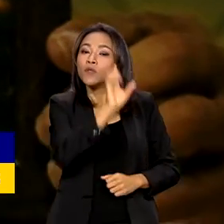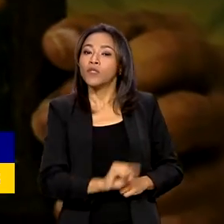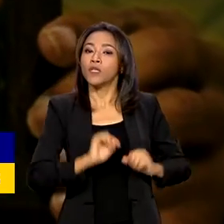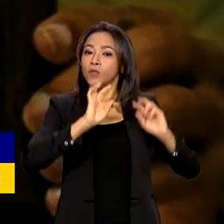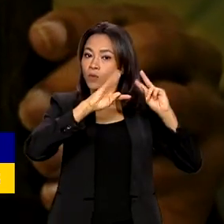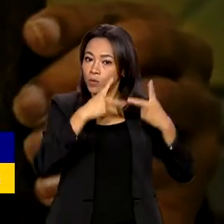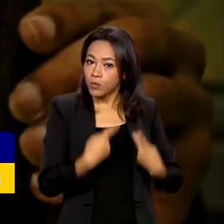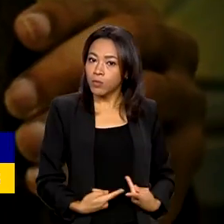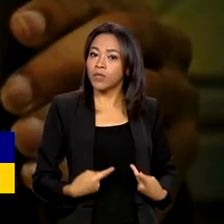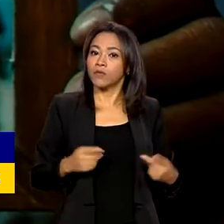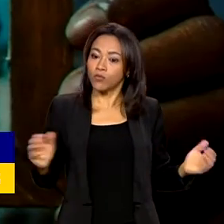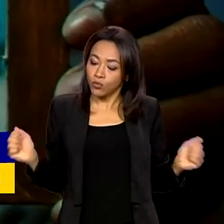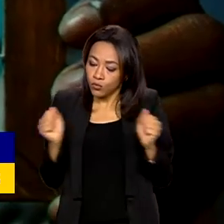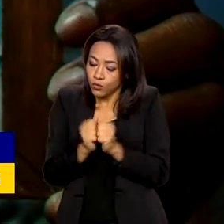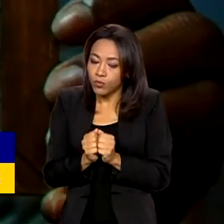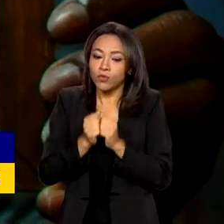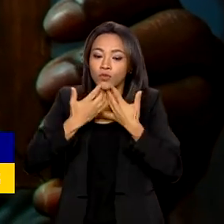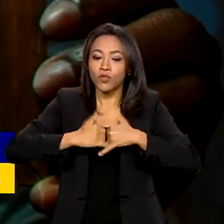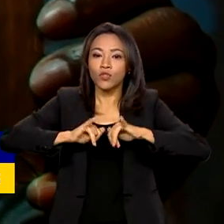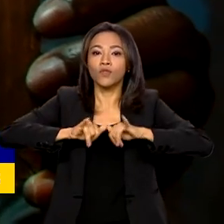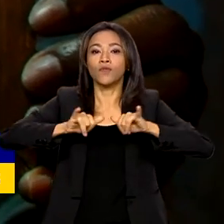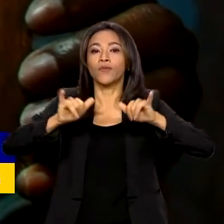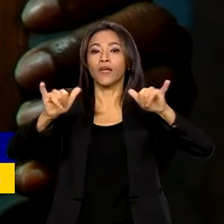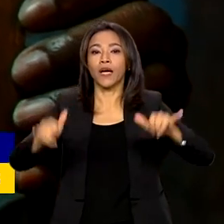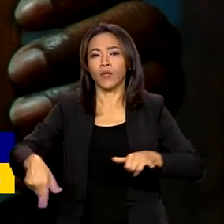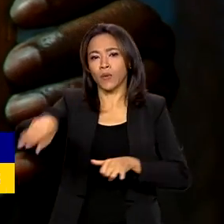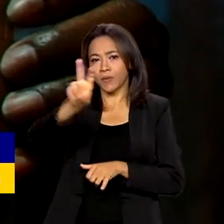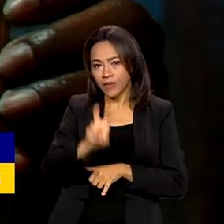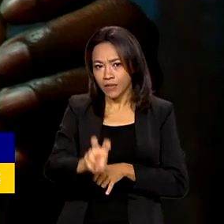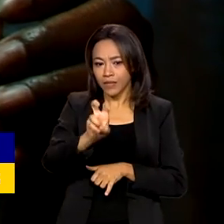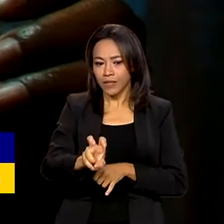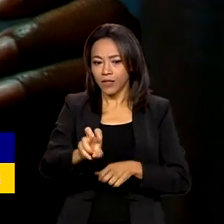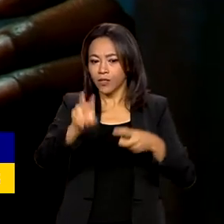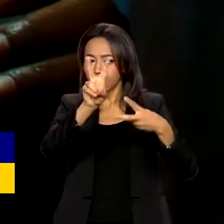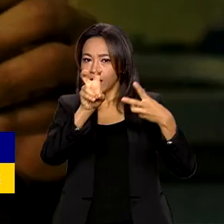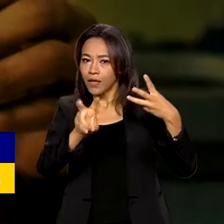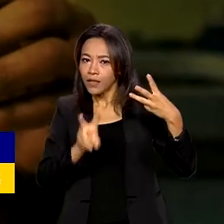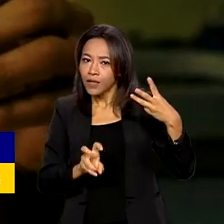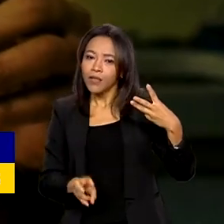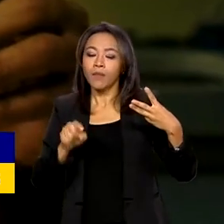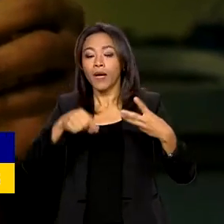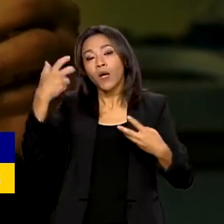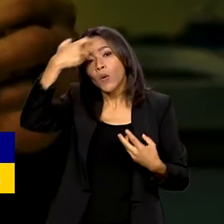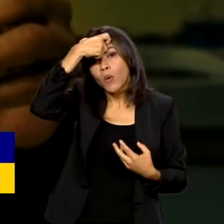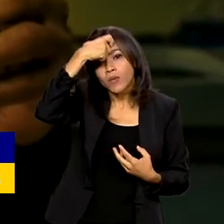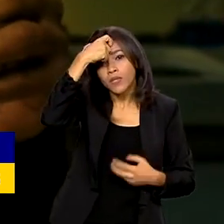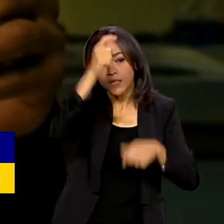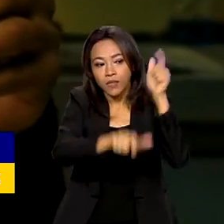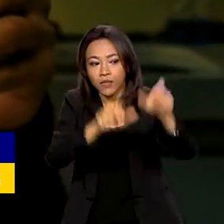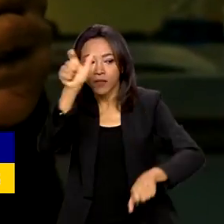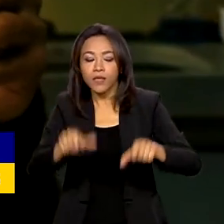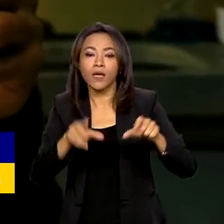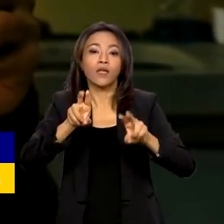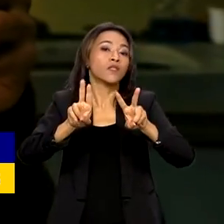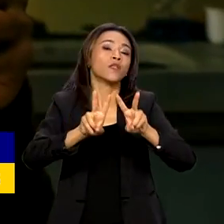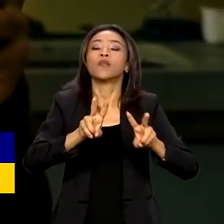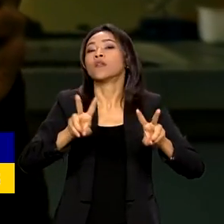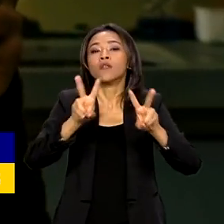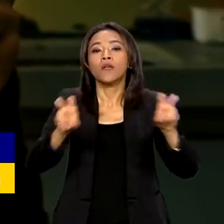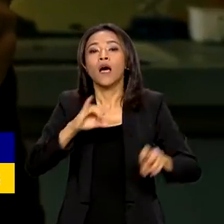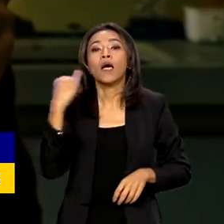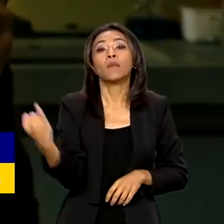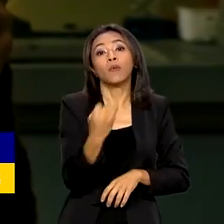Cidadania lançaram uma campanha com cinco peças para conscientizar a população sobre a importância do combate à